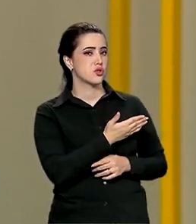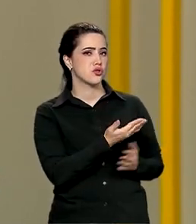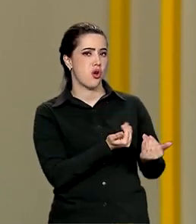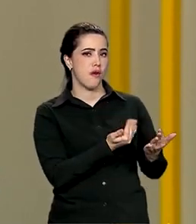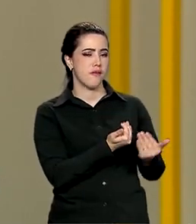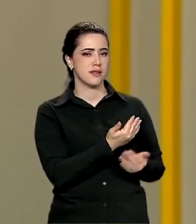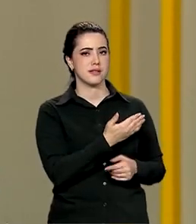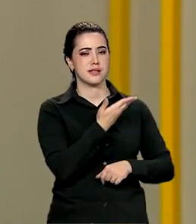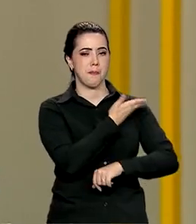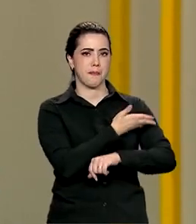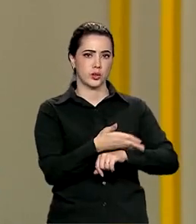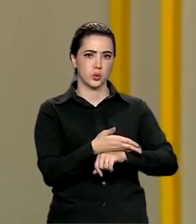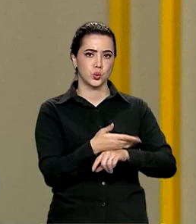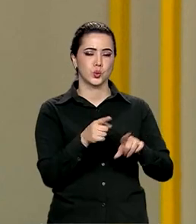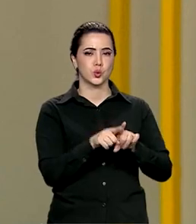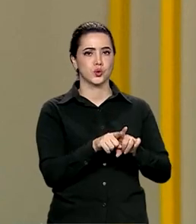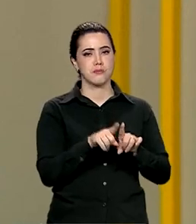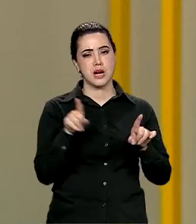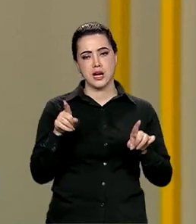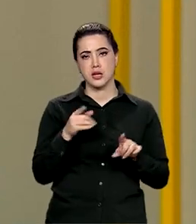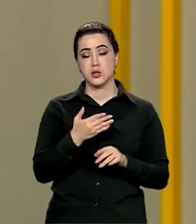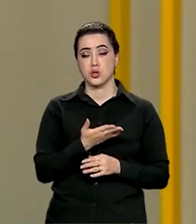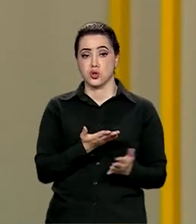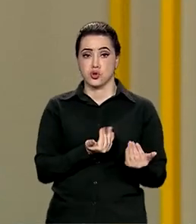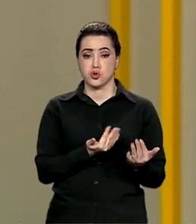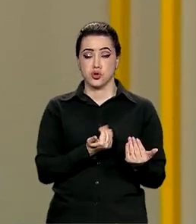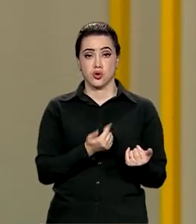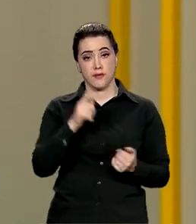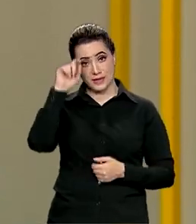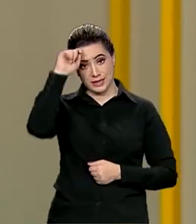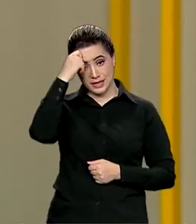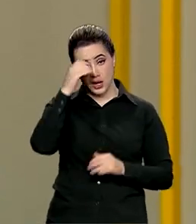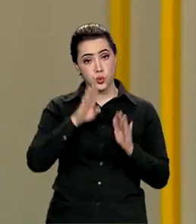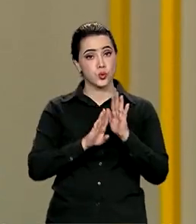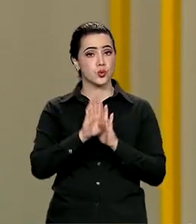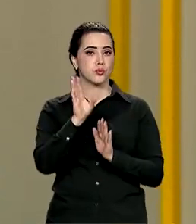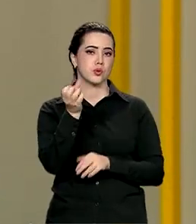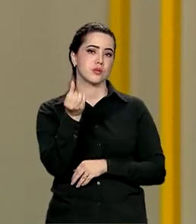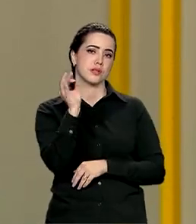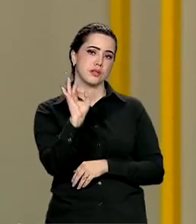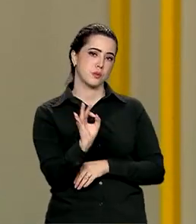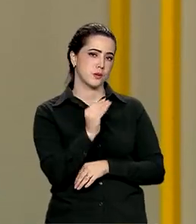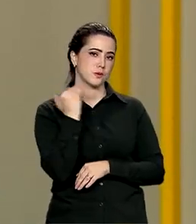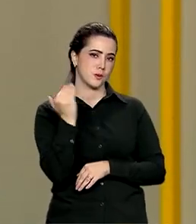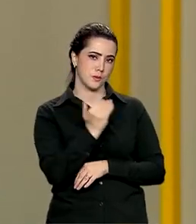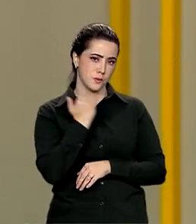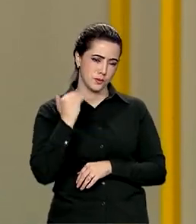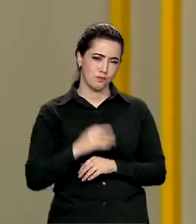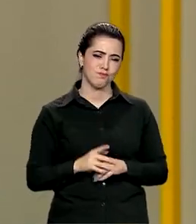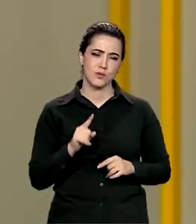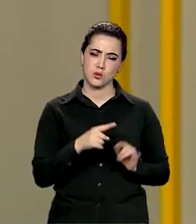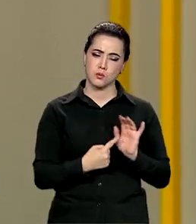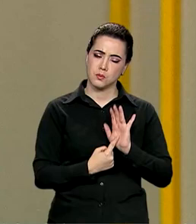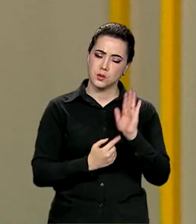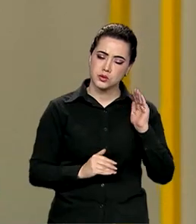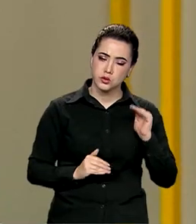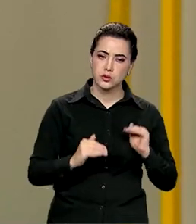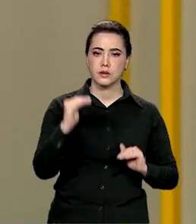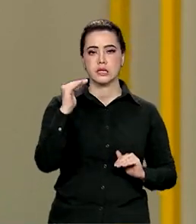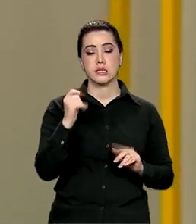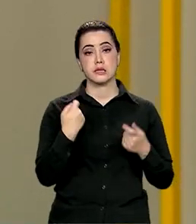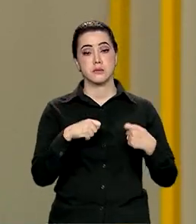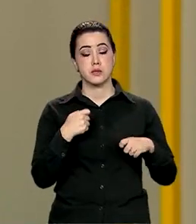6% no índice de assassinato de jovens negros. Esse índice é incessante, ele é fruto da desigualdade. E a gente precisa ter uma política